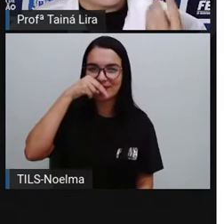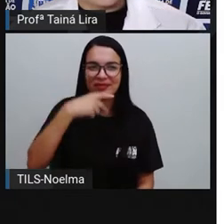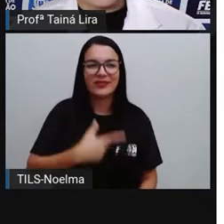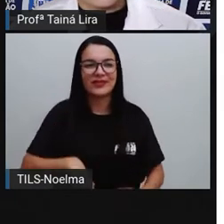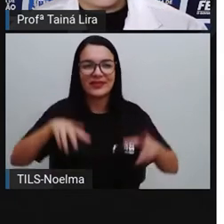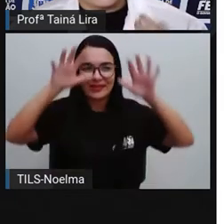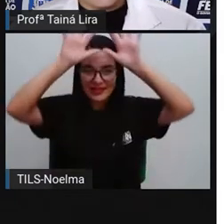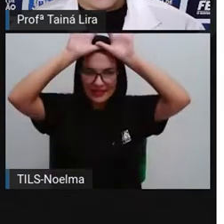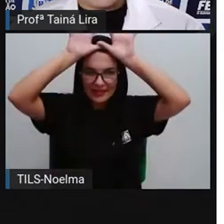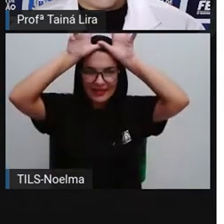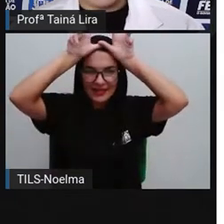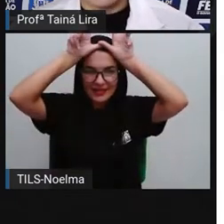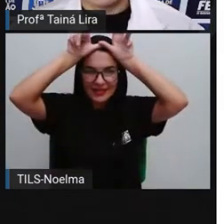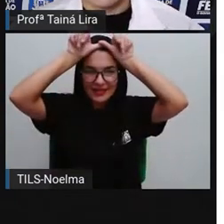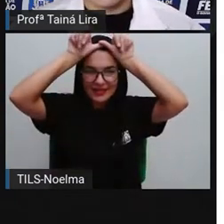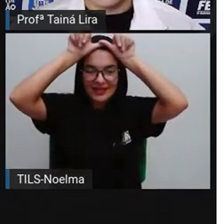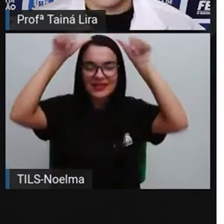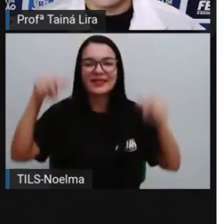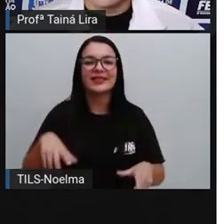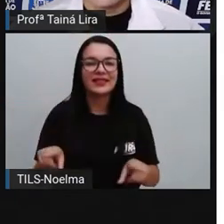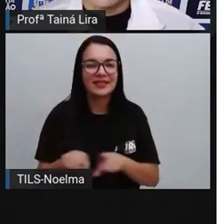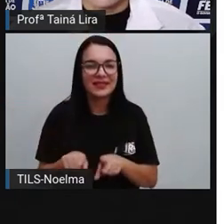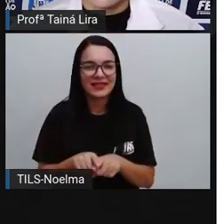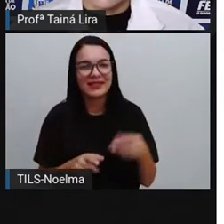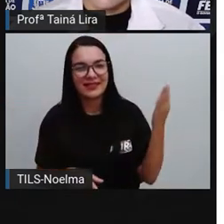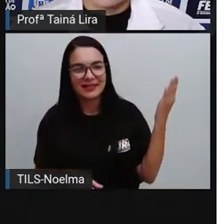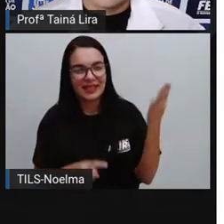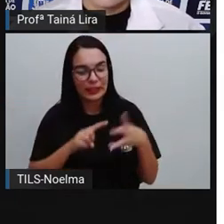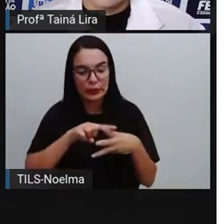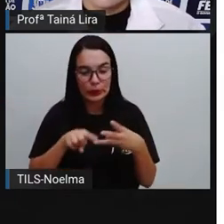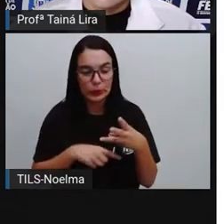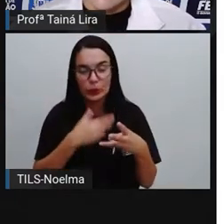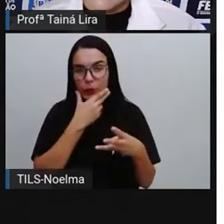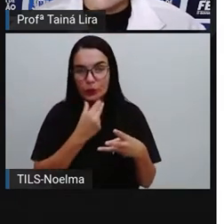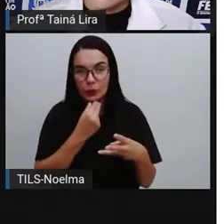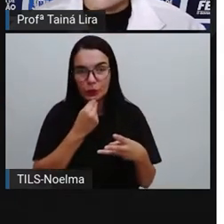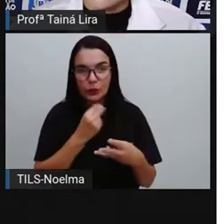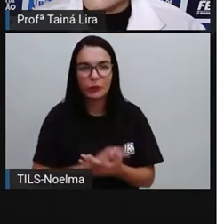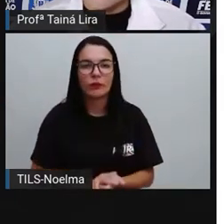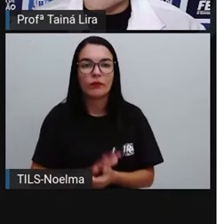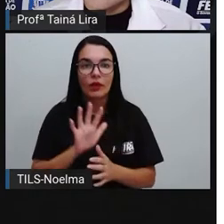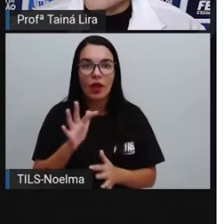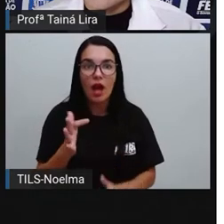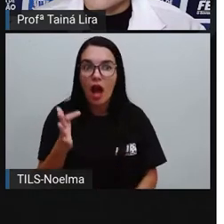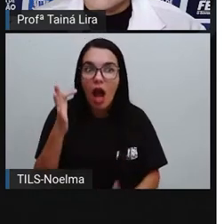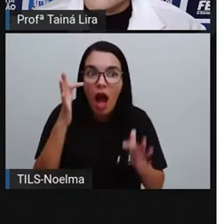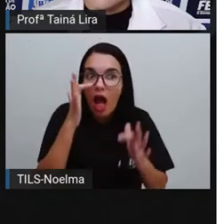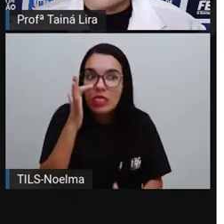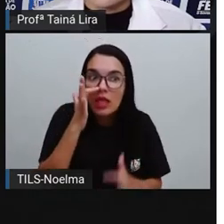Cascão, Cebolinha e Xaveco. Vamos ver? Olha lá. Atenção.